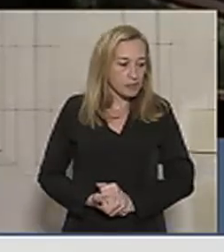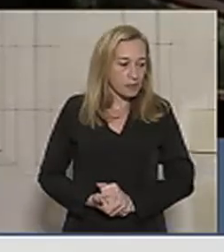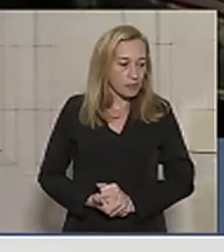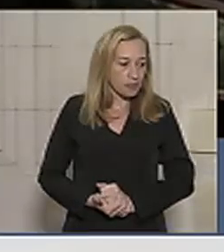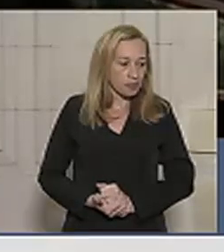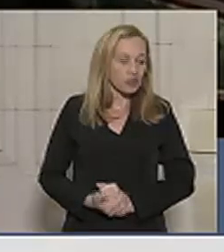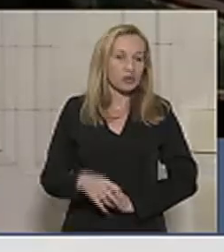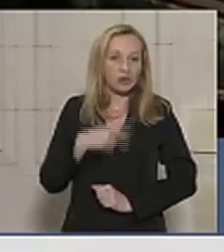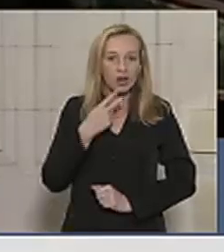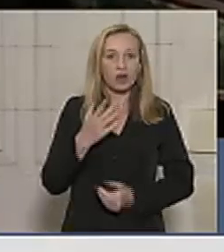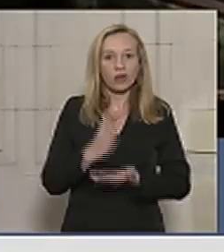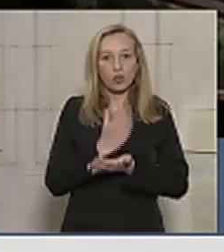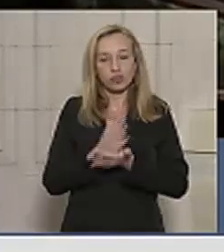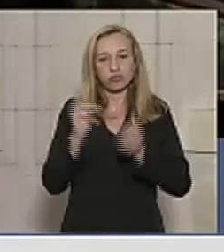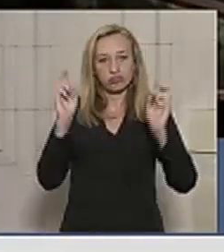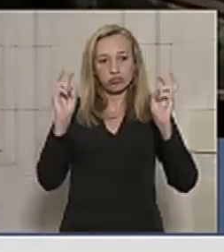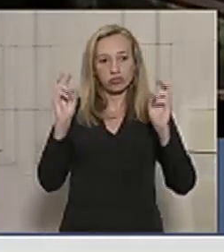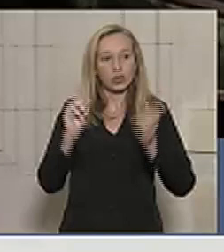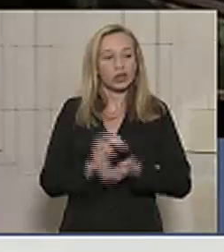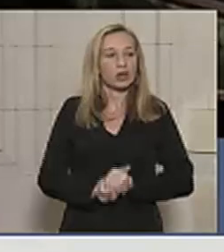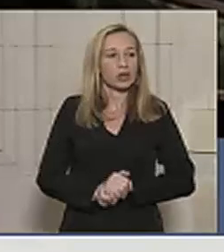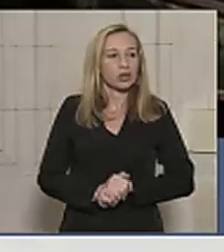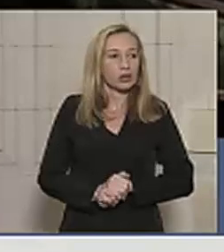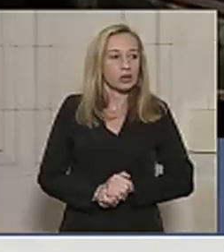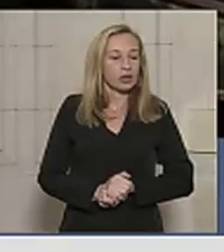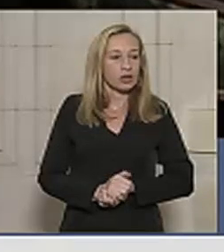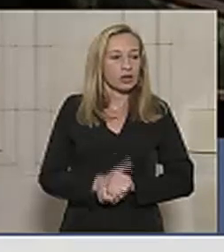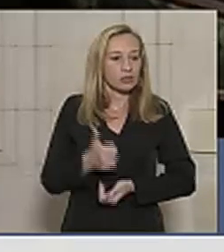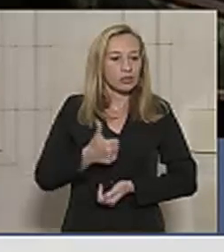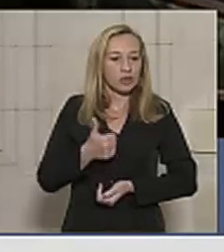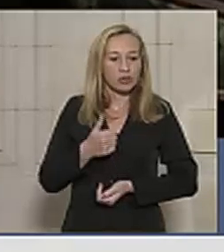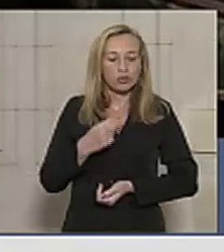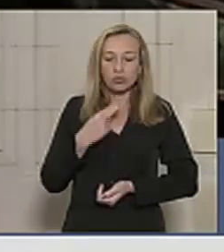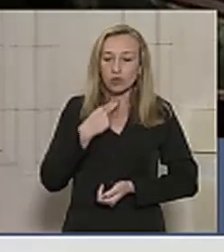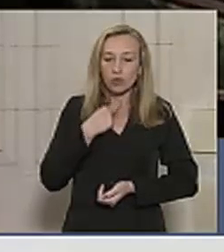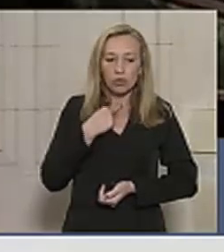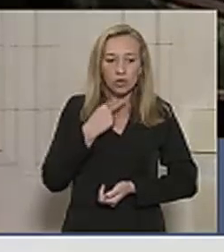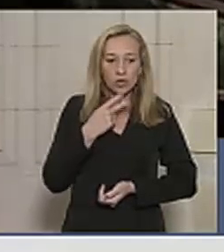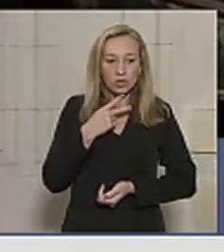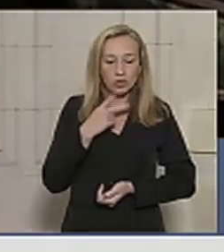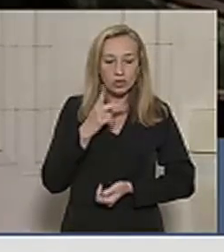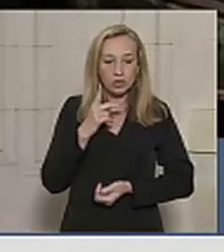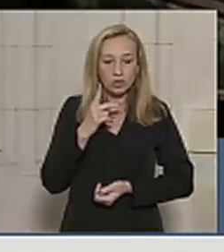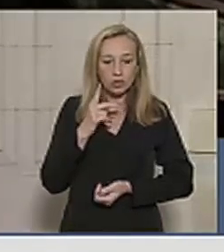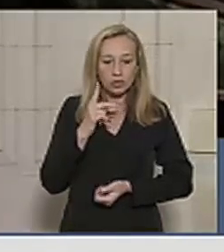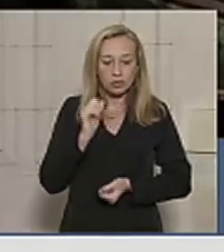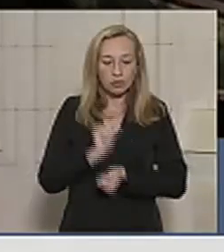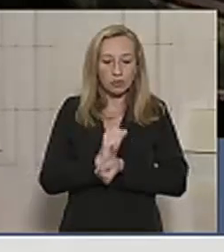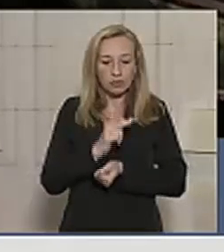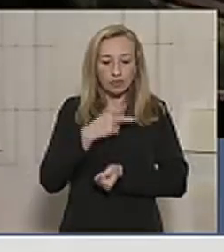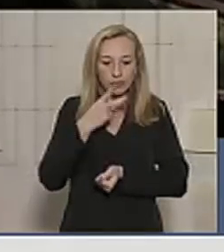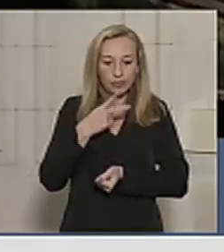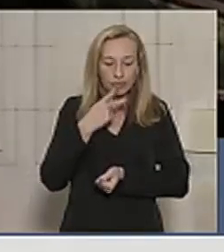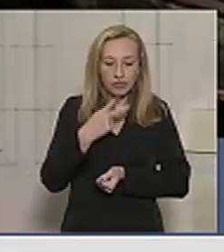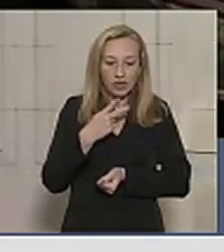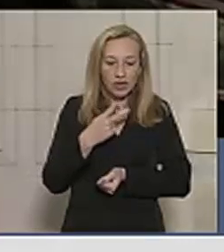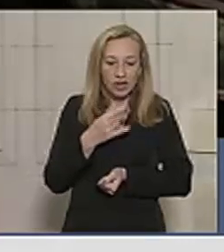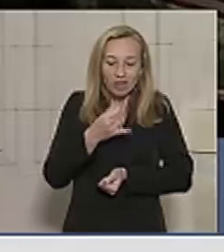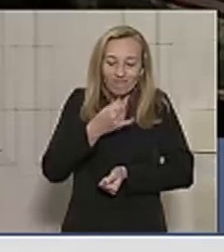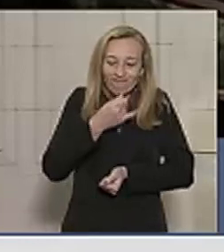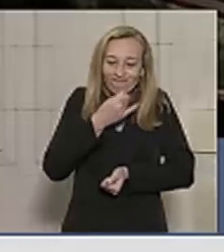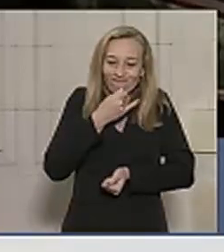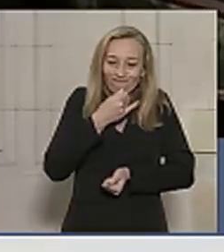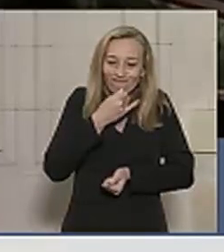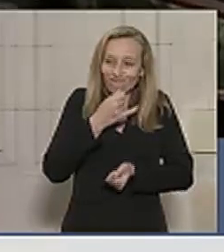trazer alguns temas. Primeiro deles, eu não posso deixar de citar o espetáculo lamentável